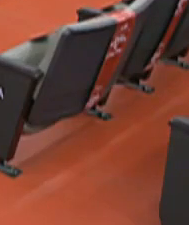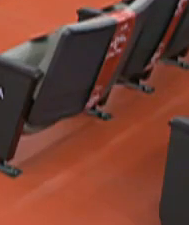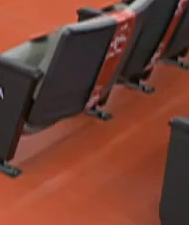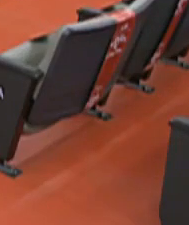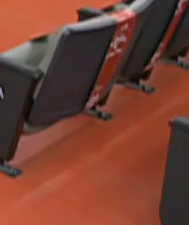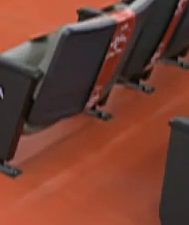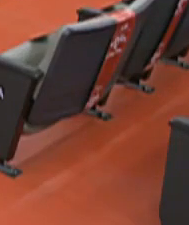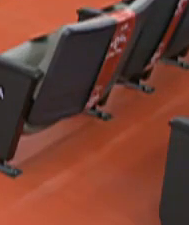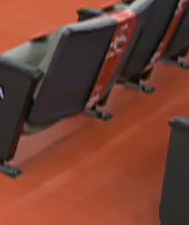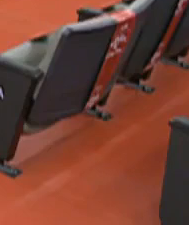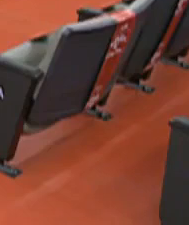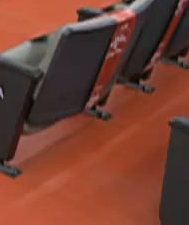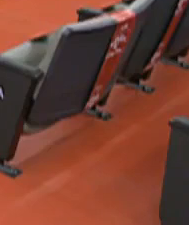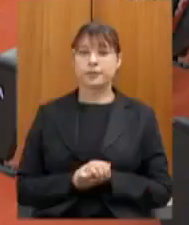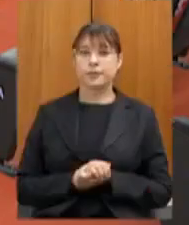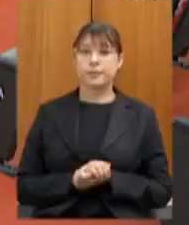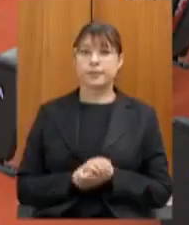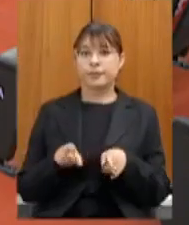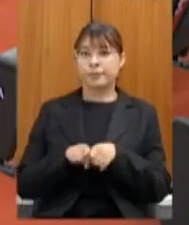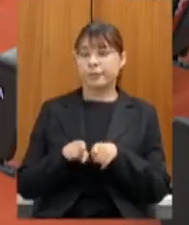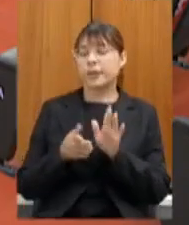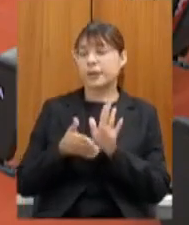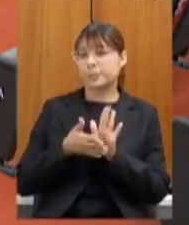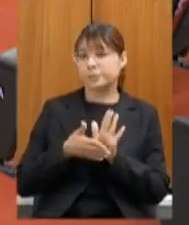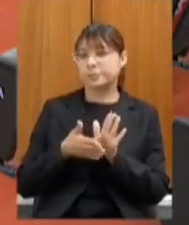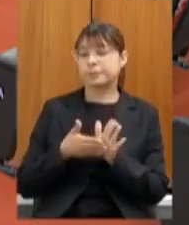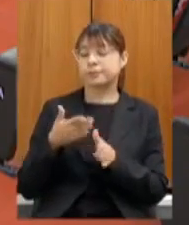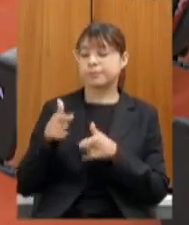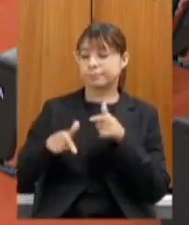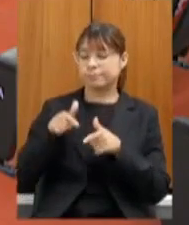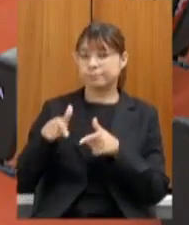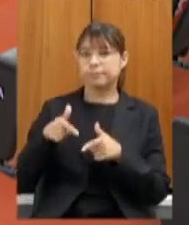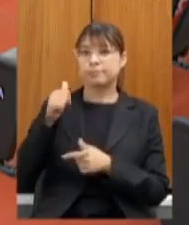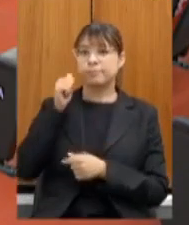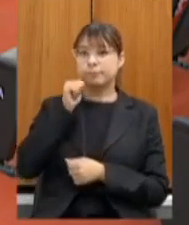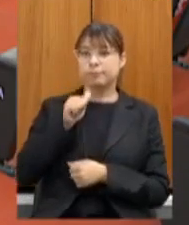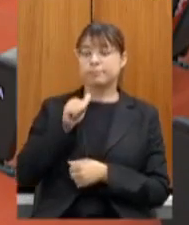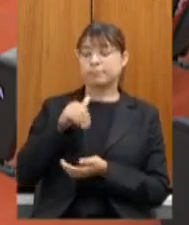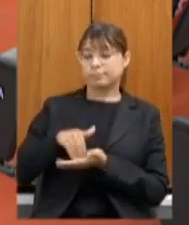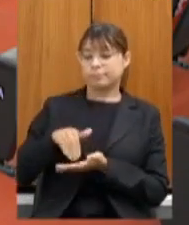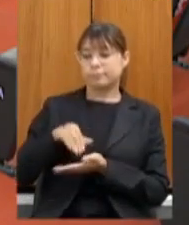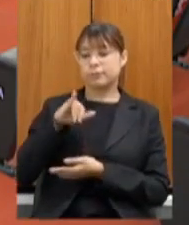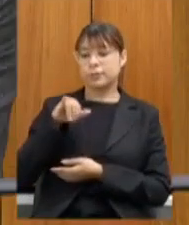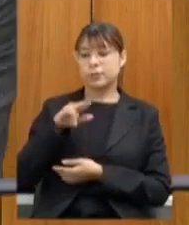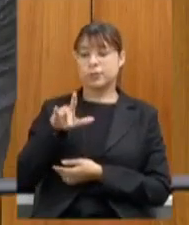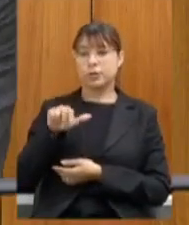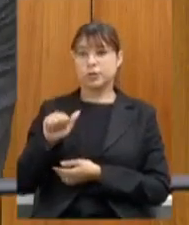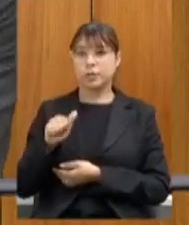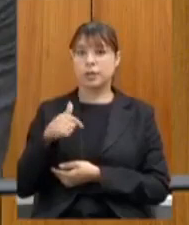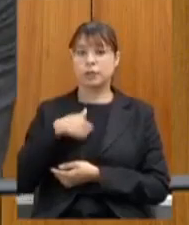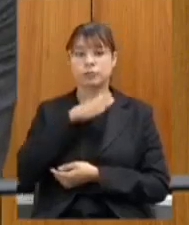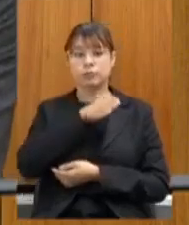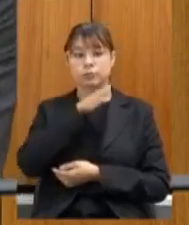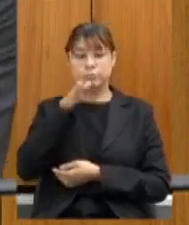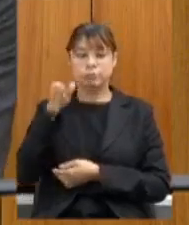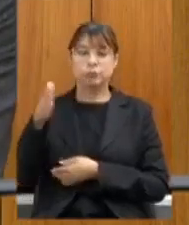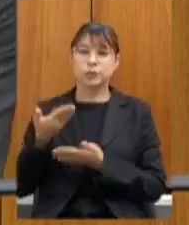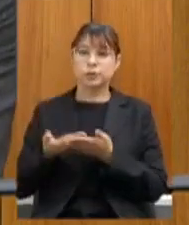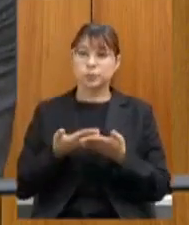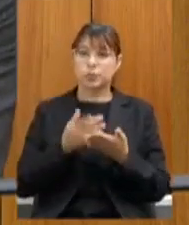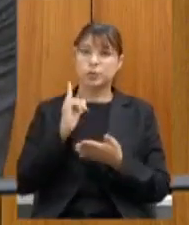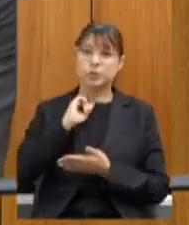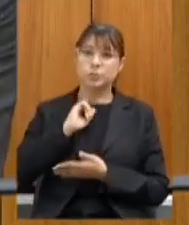Júlia vem desenvolvendo eu tenho andado por várias escolas de Minas Gerais e o que a gente vê são diretores